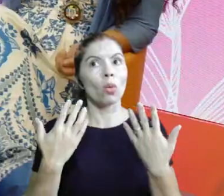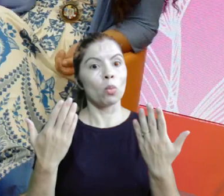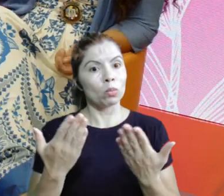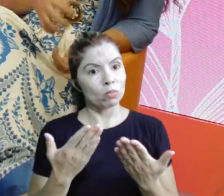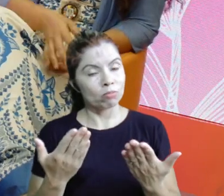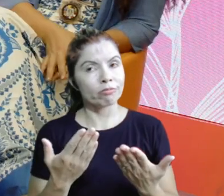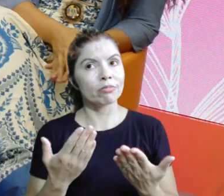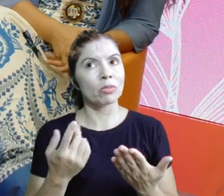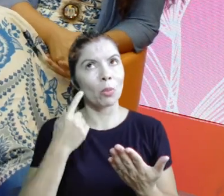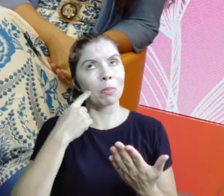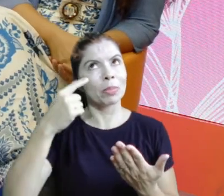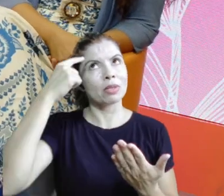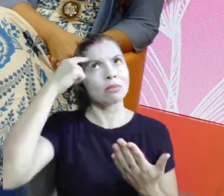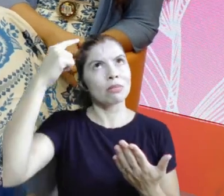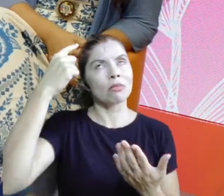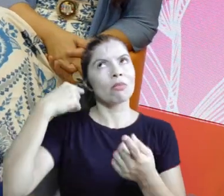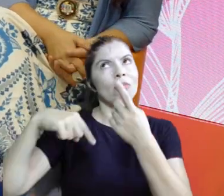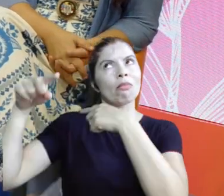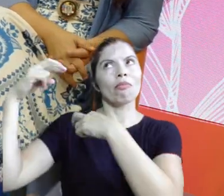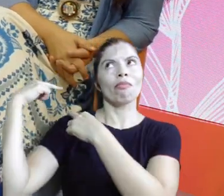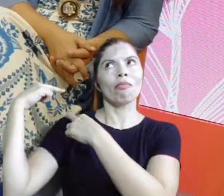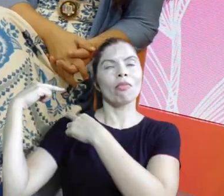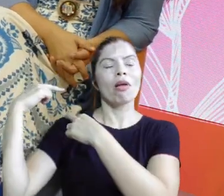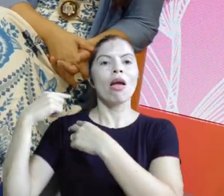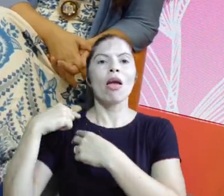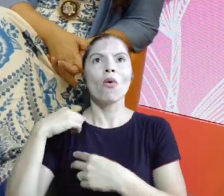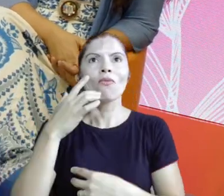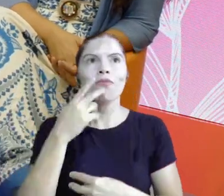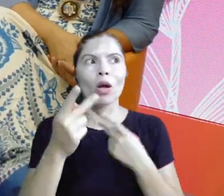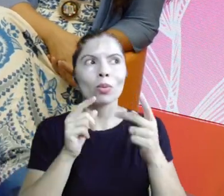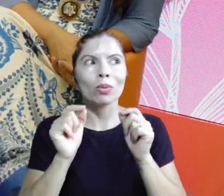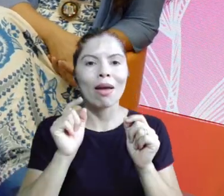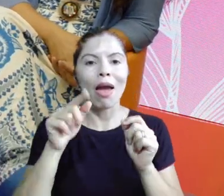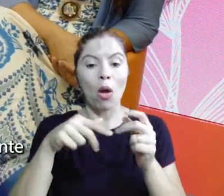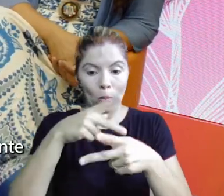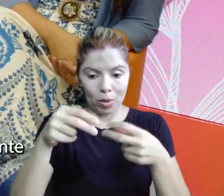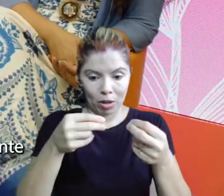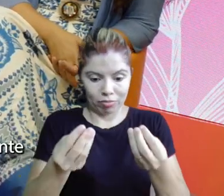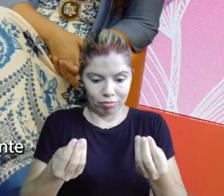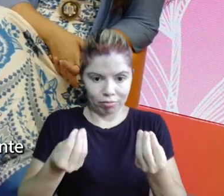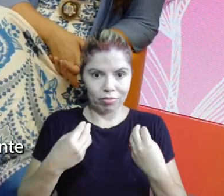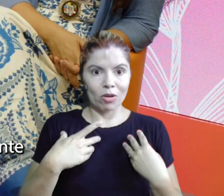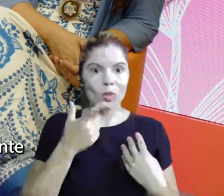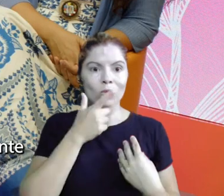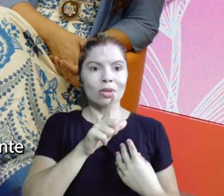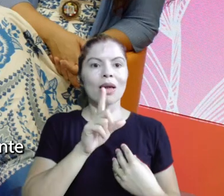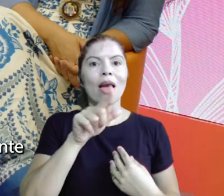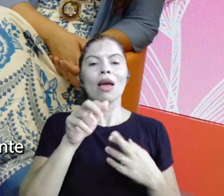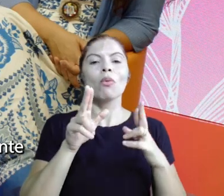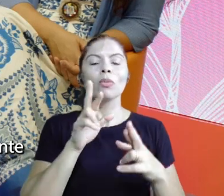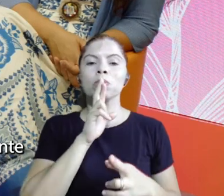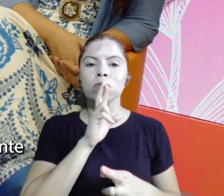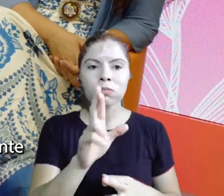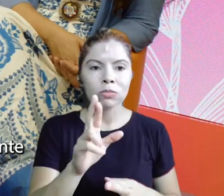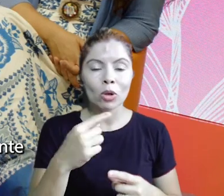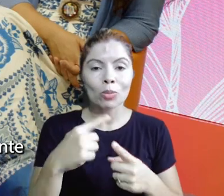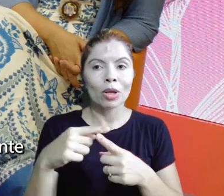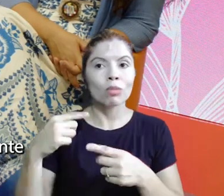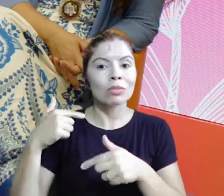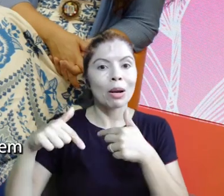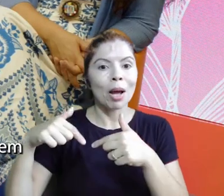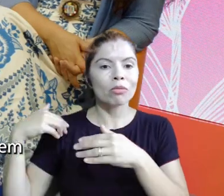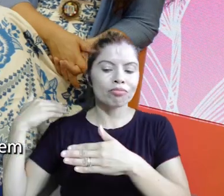Quando hoje, olhando para trás, eu falo que o prêmio foi respostas, resposta que a gente tem, do que a gente vem